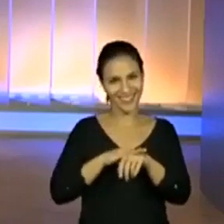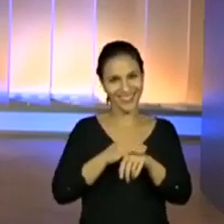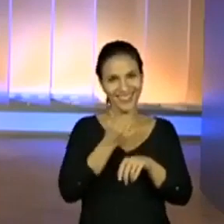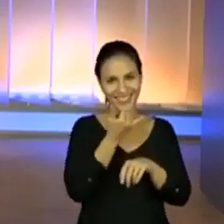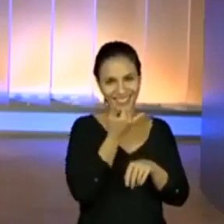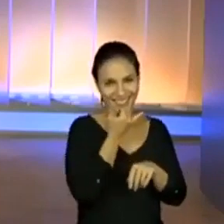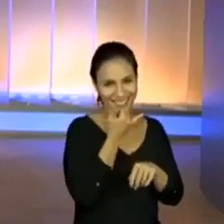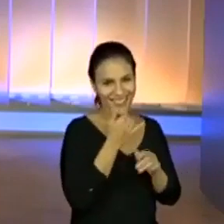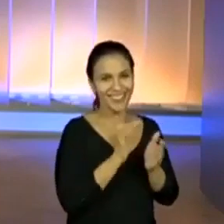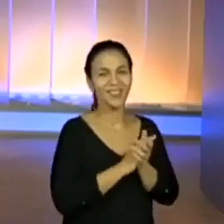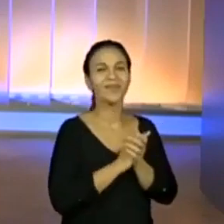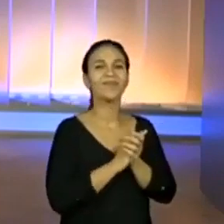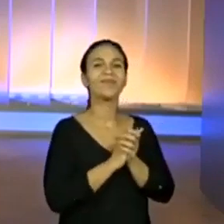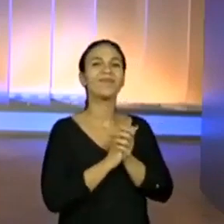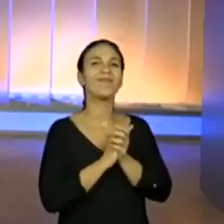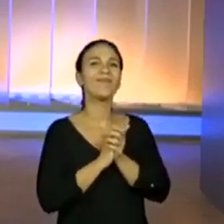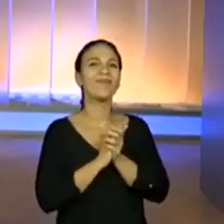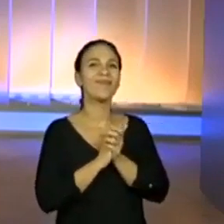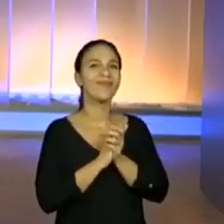Amores.